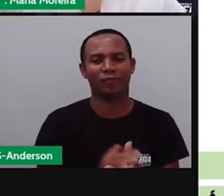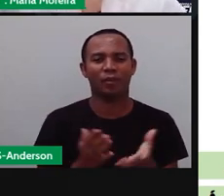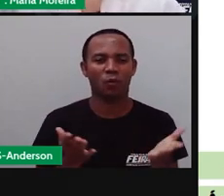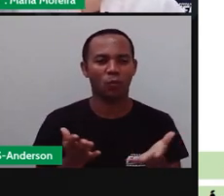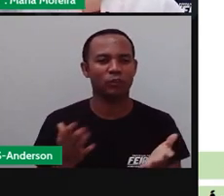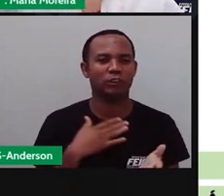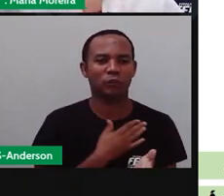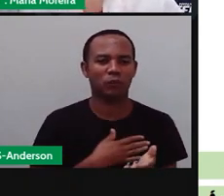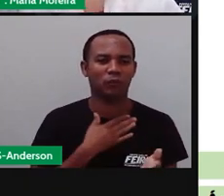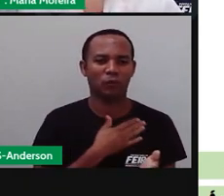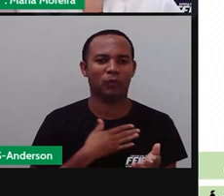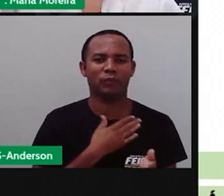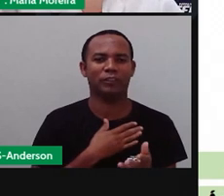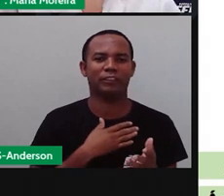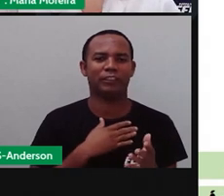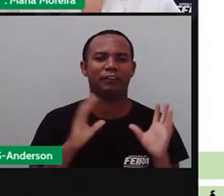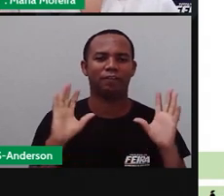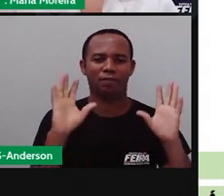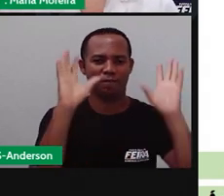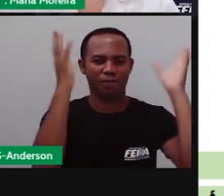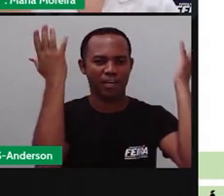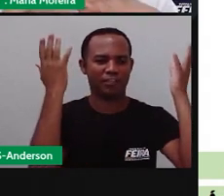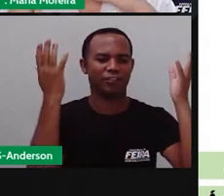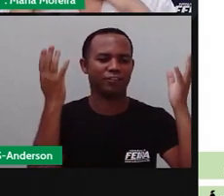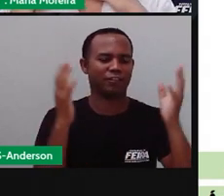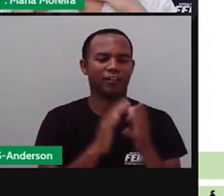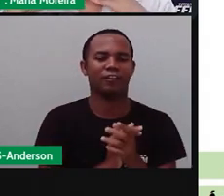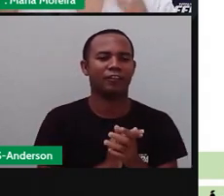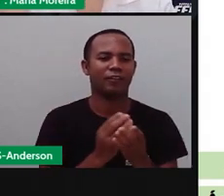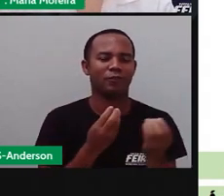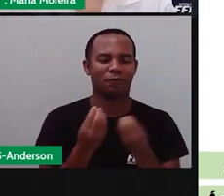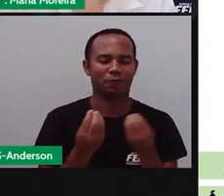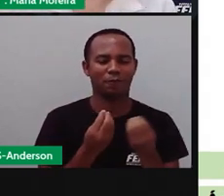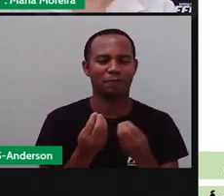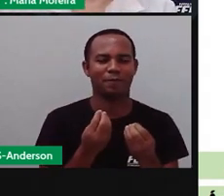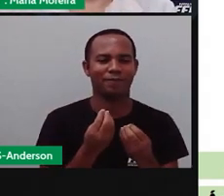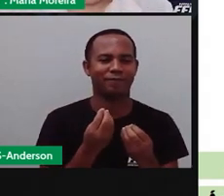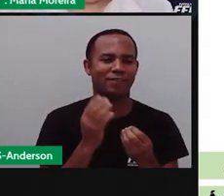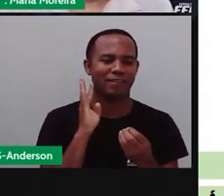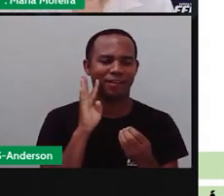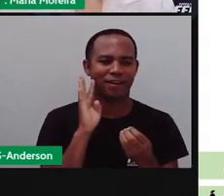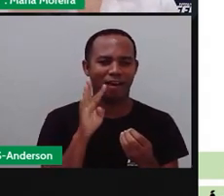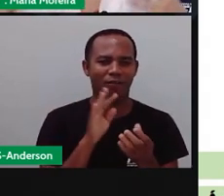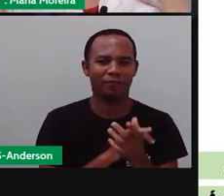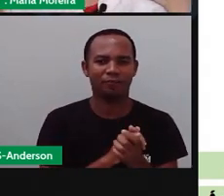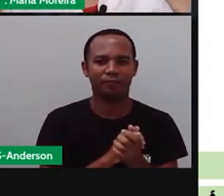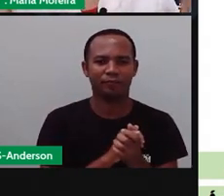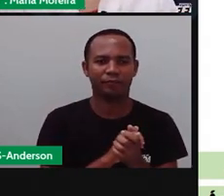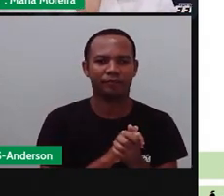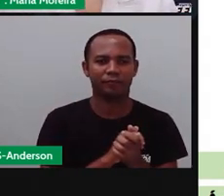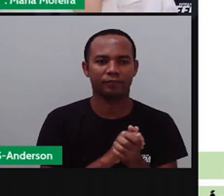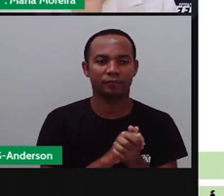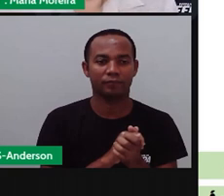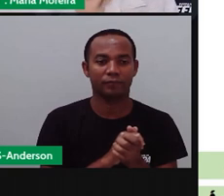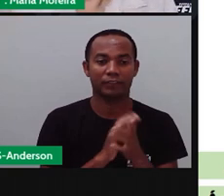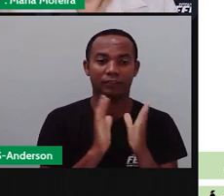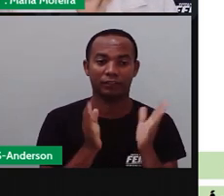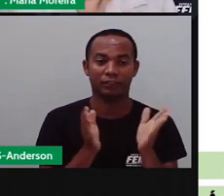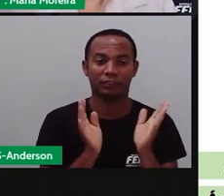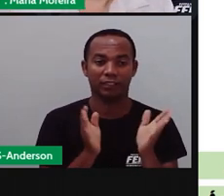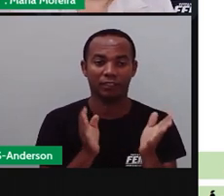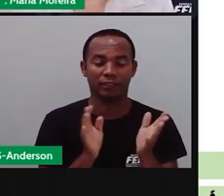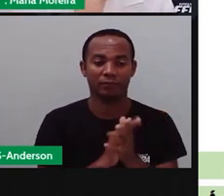arrumou toda aqui para vocês, como sempre, mas hoje ela deu uma incrementada no Vizu. Bom, já deram